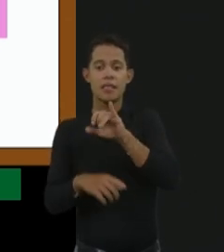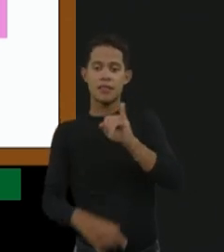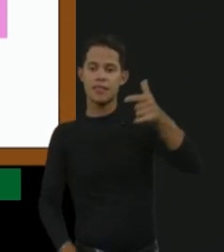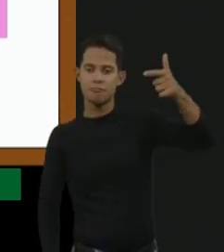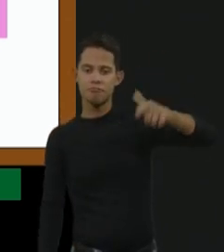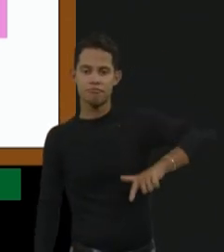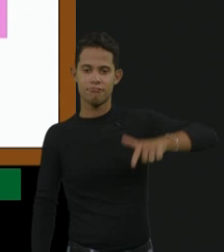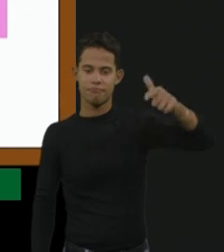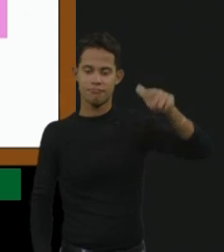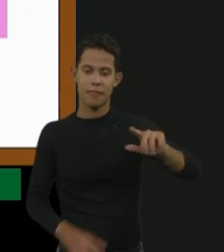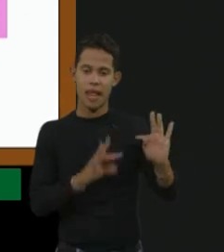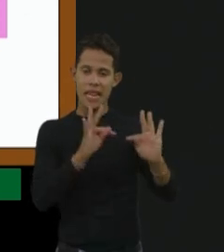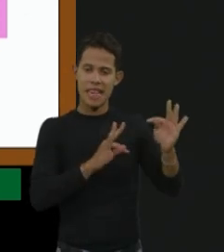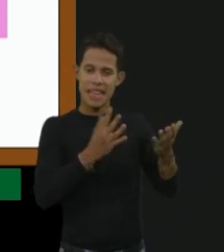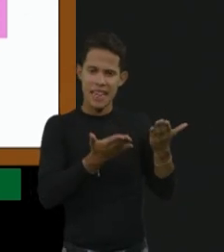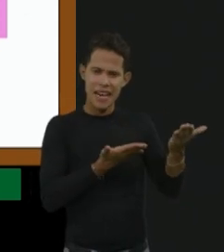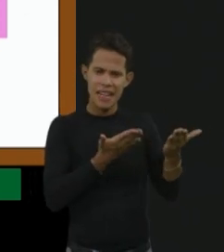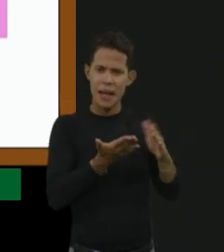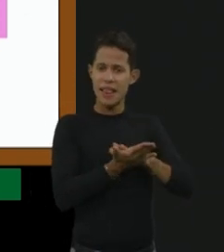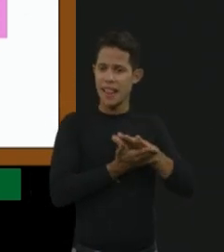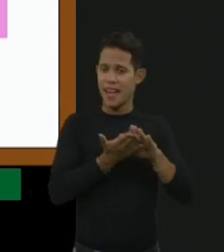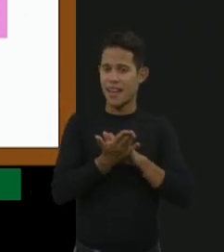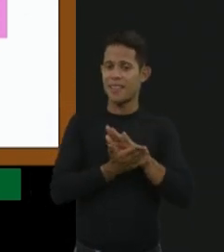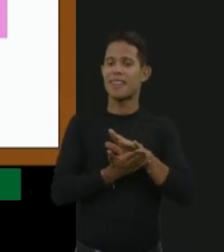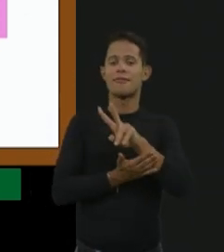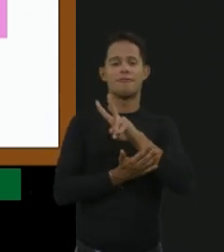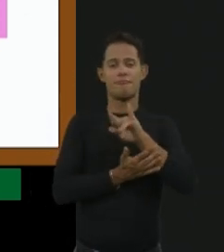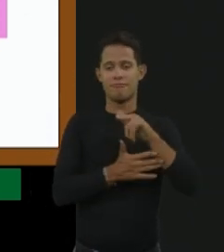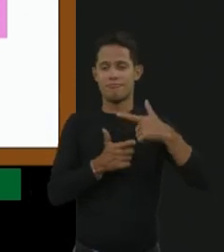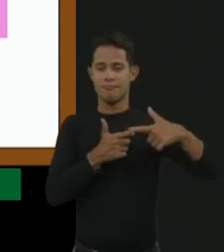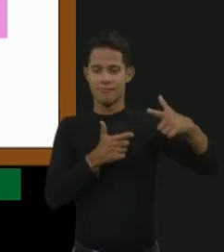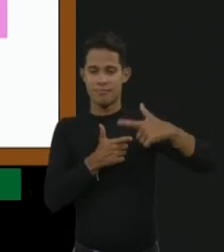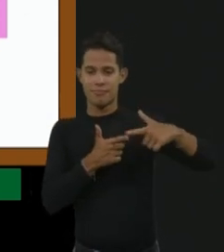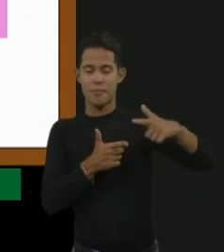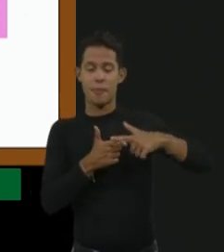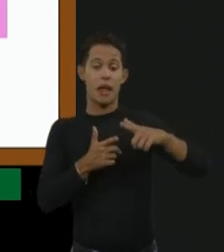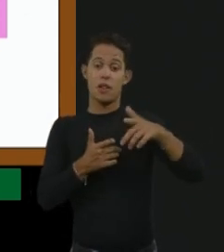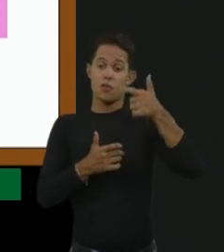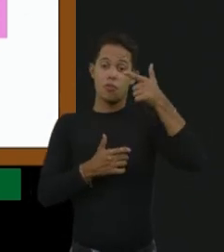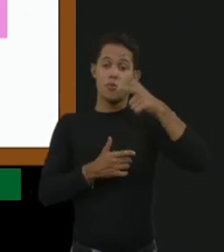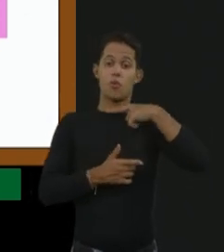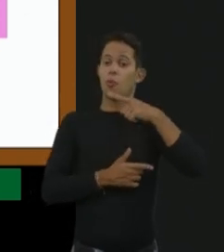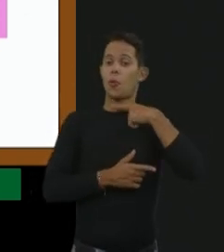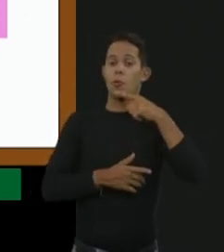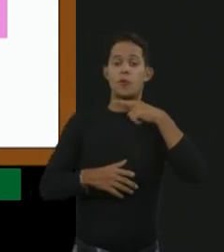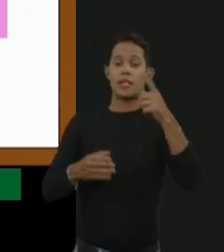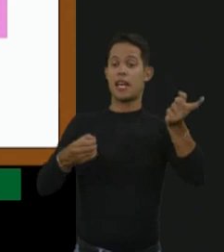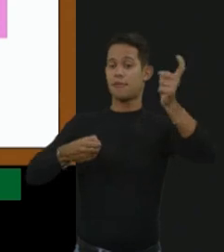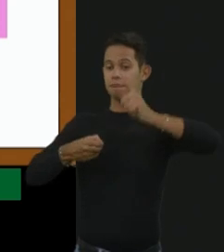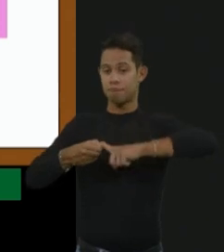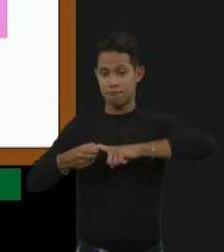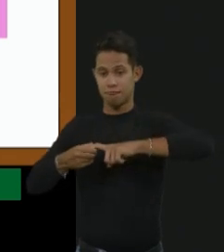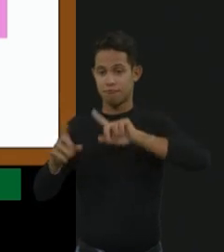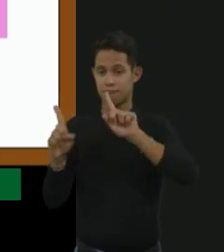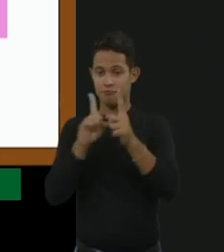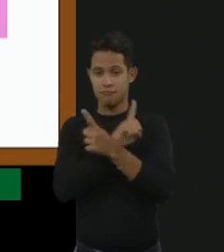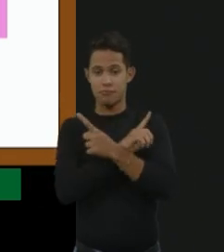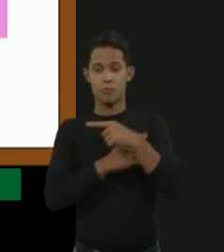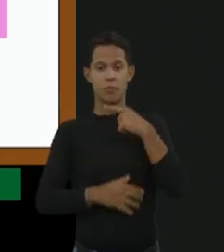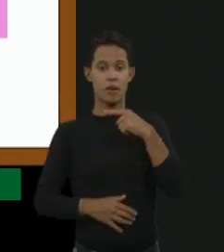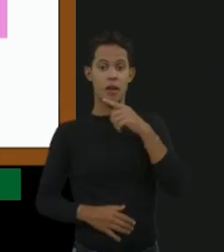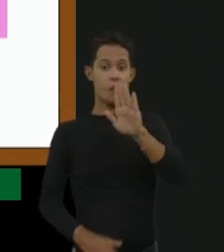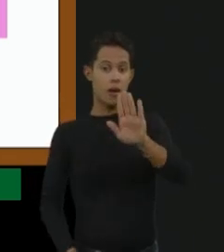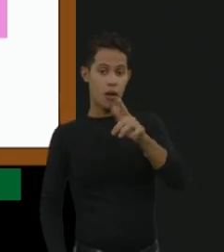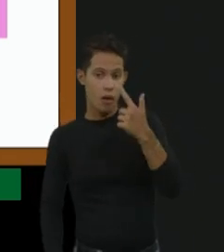pode fazer a parte de artropatia, que daí já é um caso irreversível, isso em pacientes bem jovens. A gente está